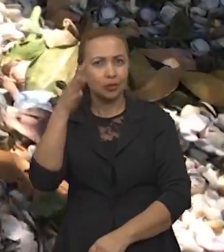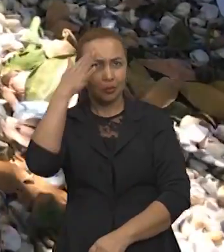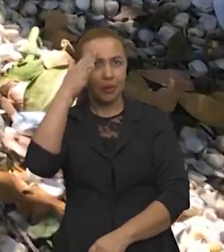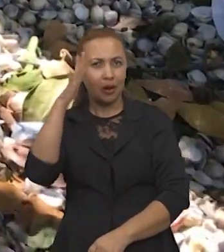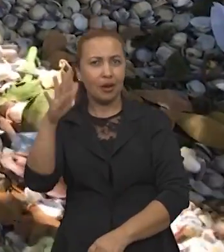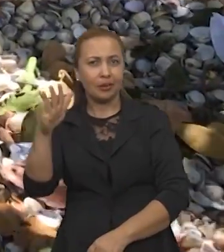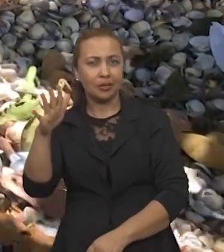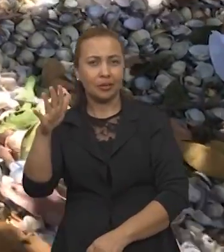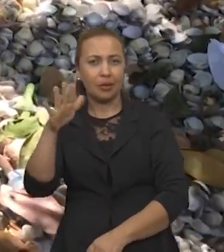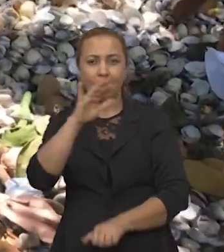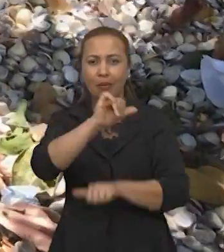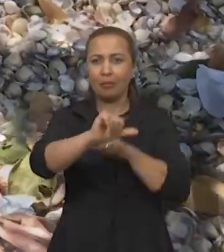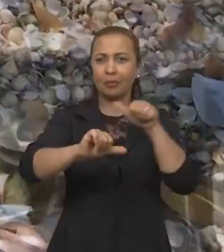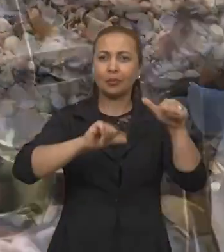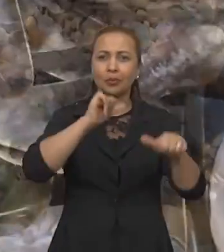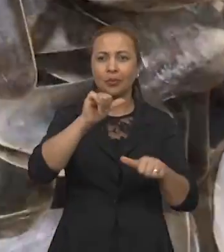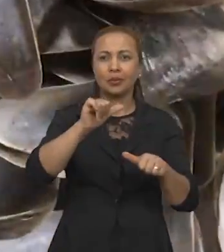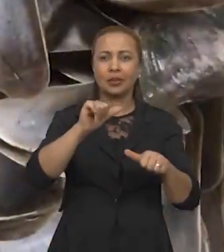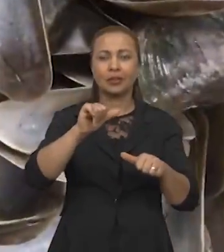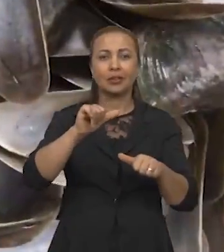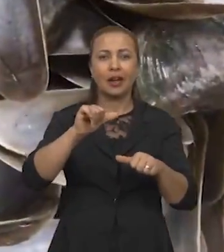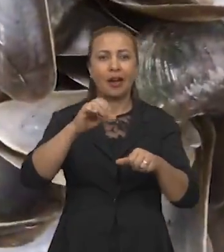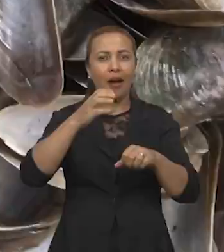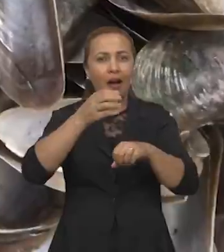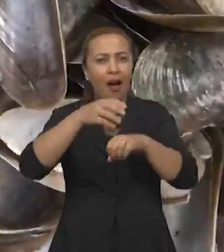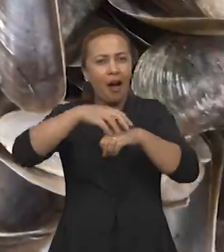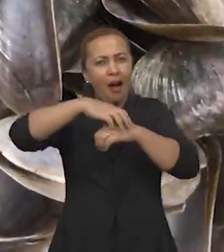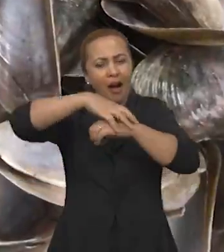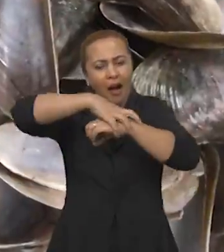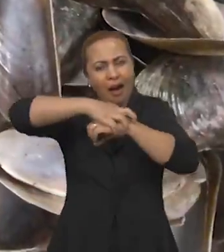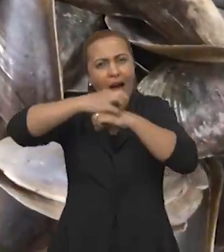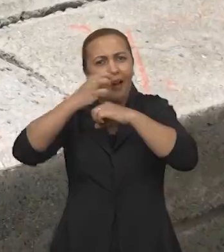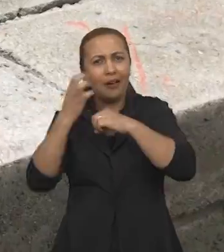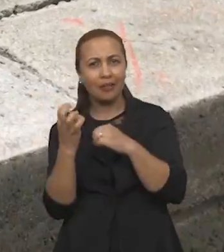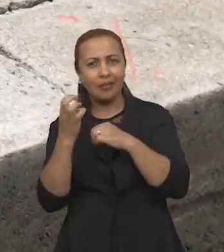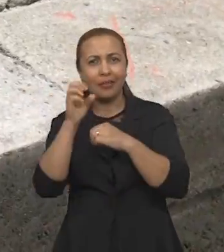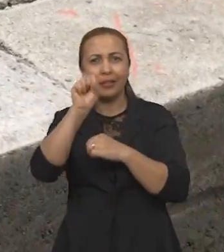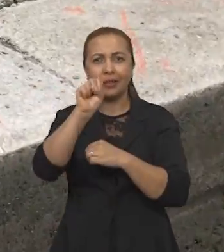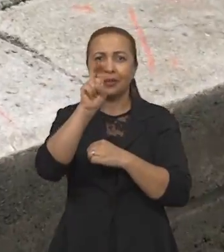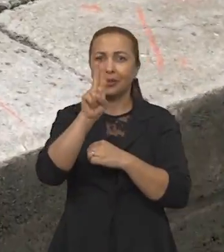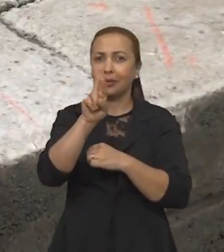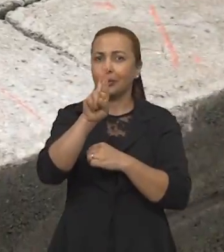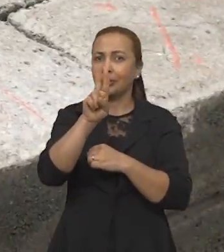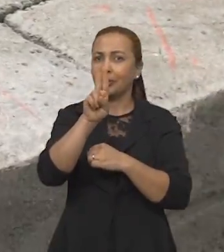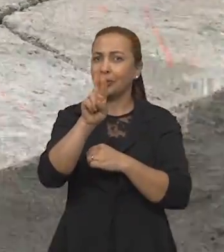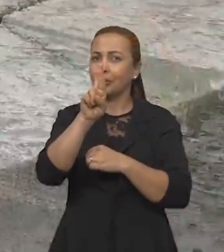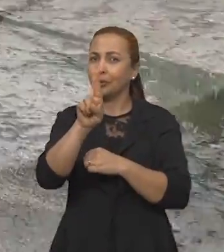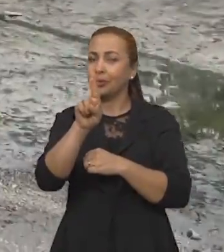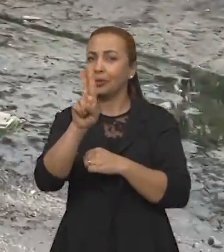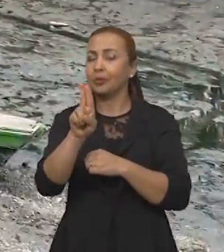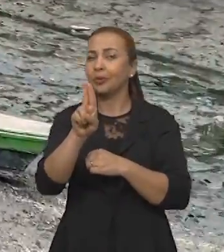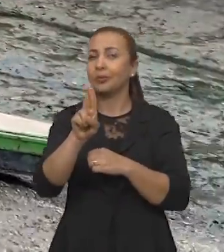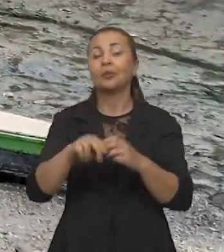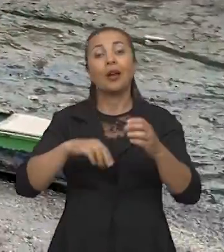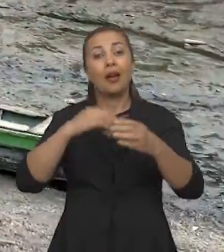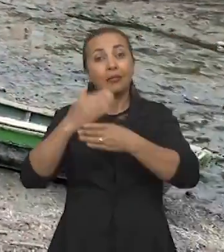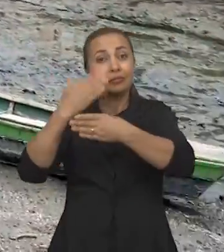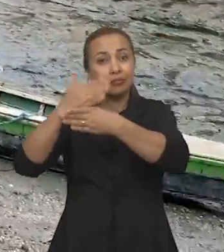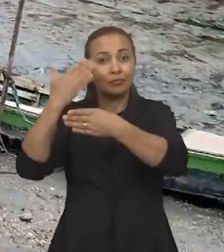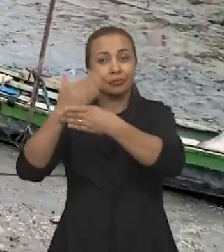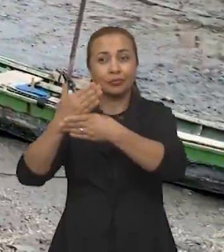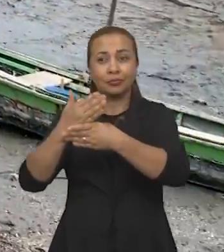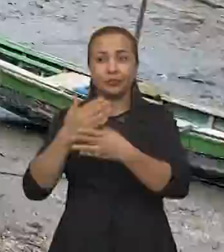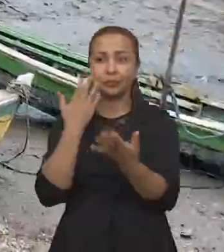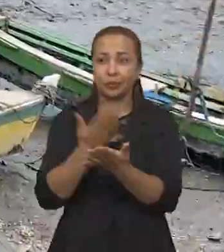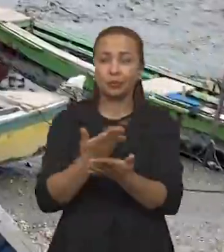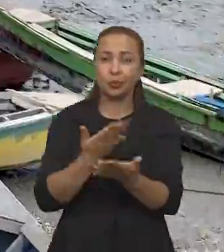Já imaginou transformar a casca do sururu em material de construção? Isso é um projeto,